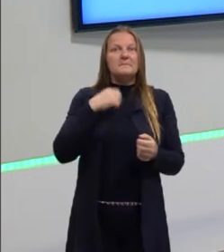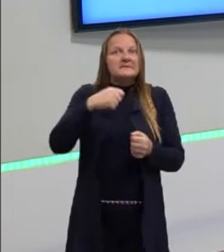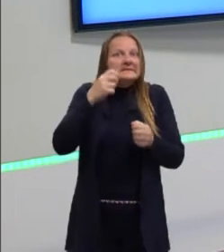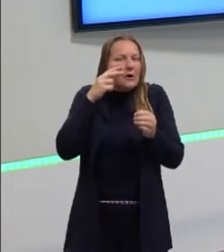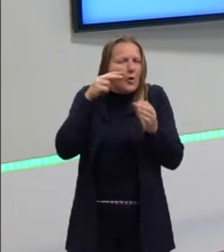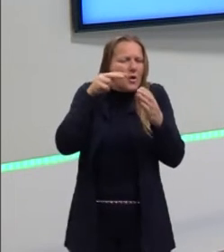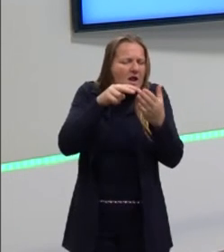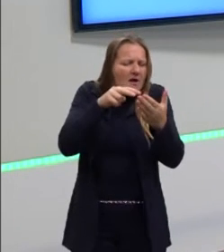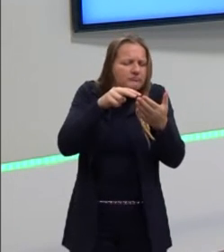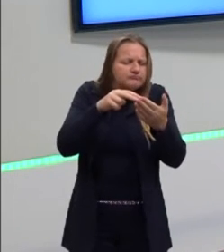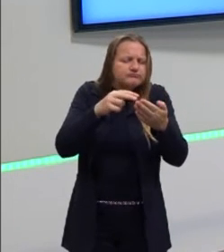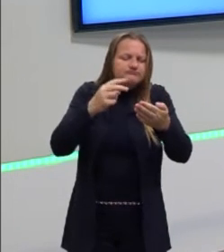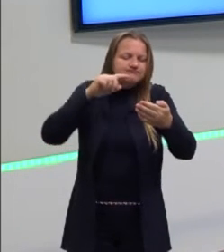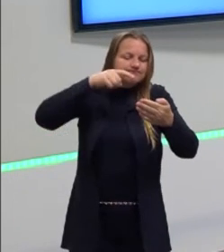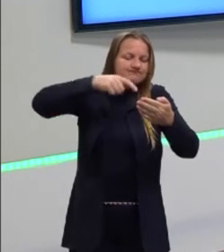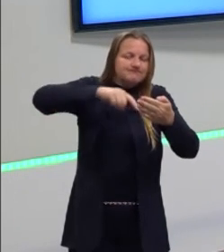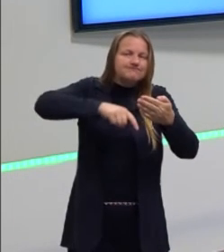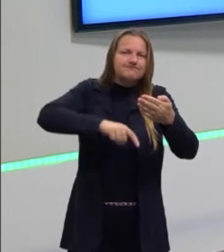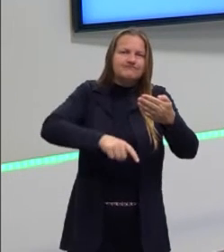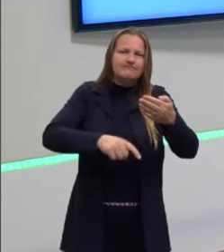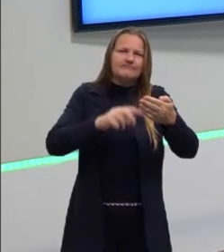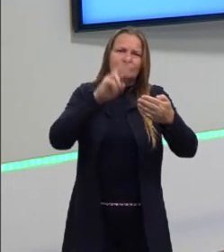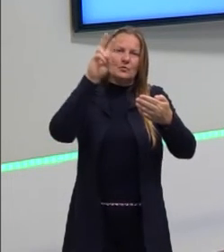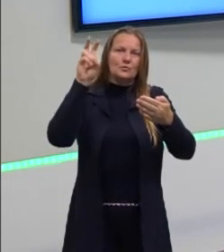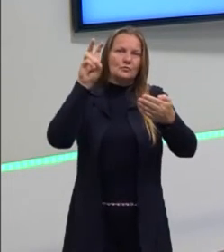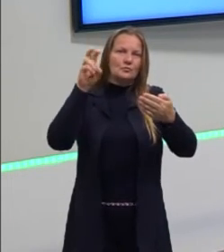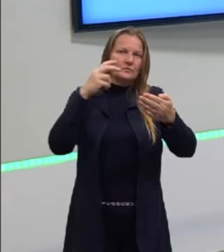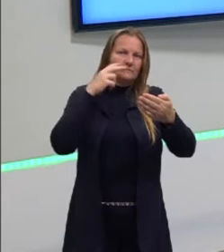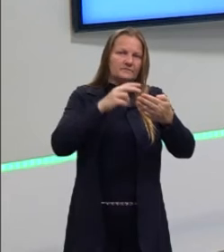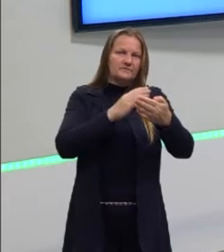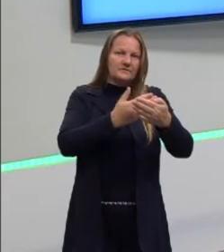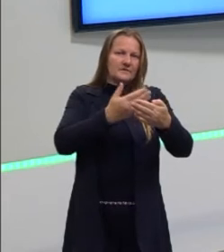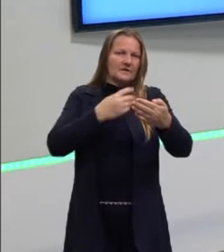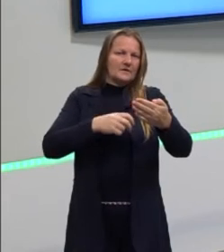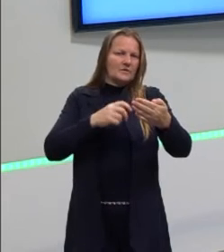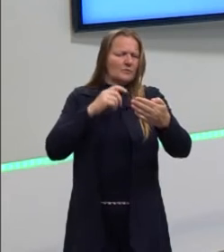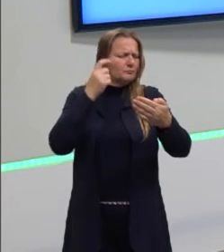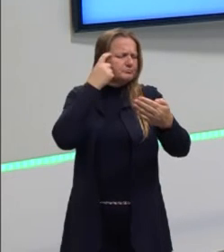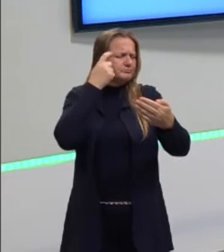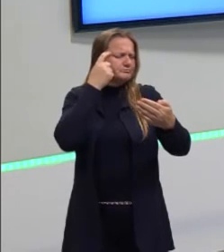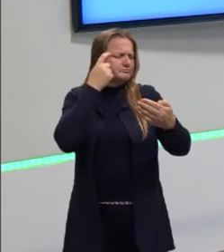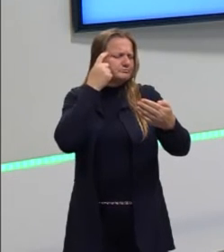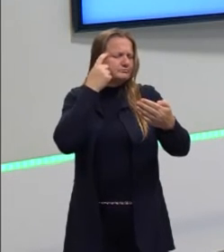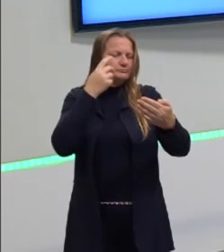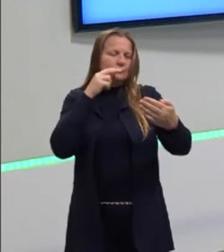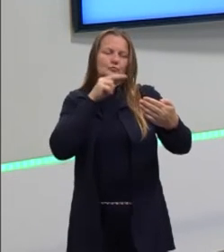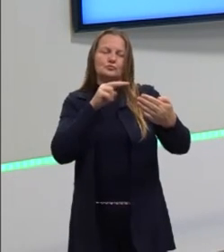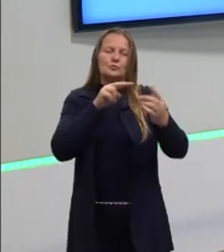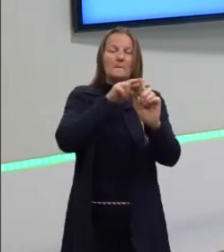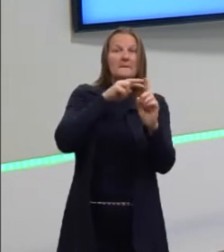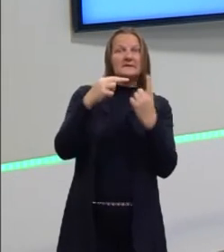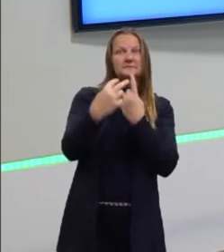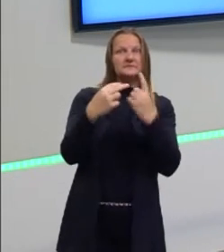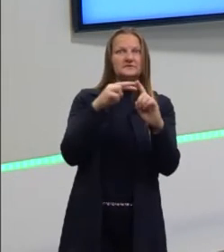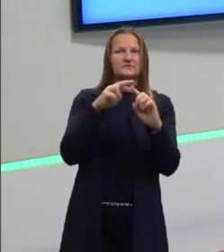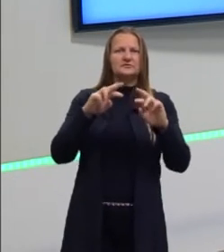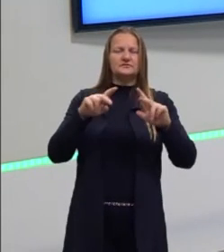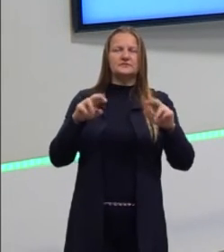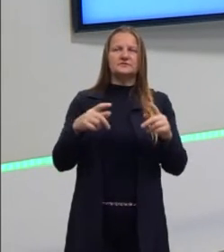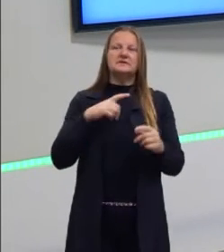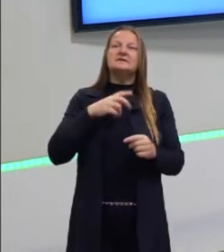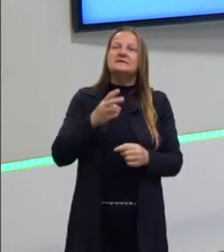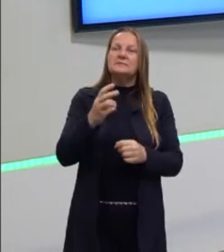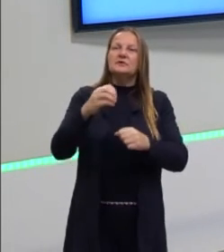esse texto, olhar o tema, o assunto, de uma forma crítica. Porque todo o assunto que o Enem